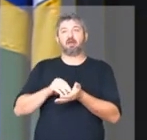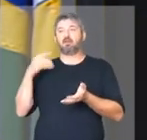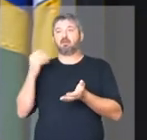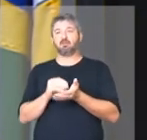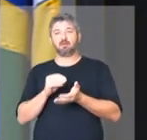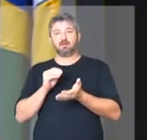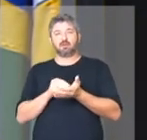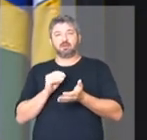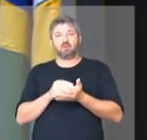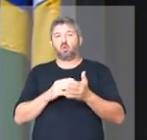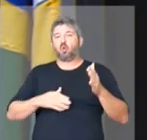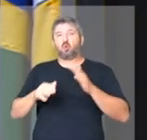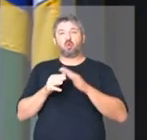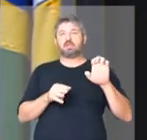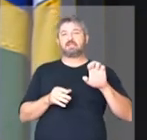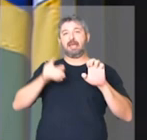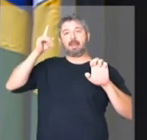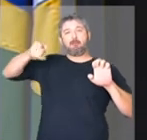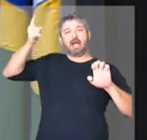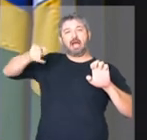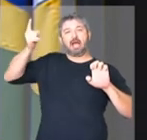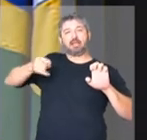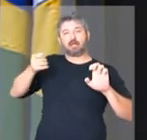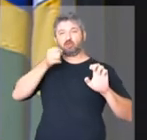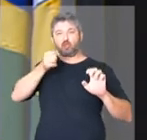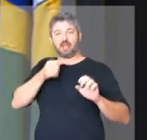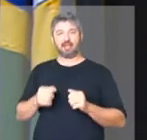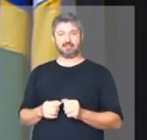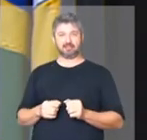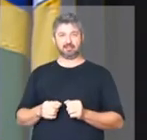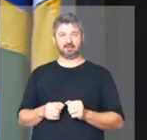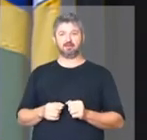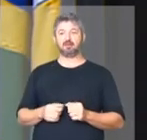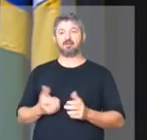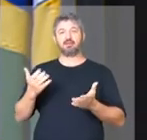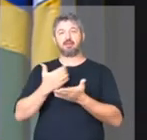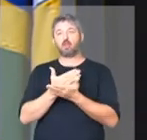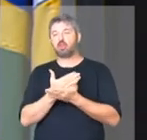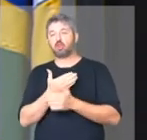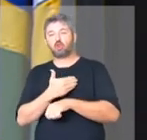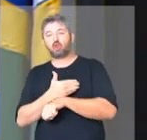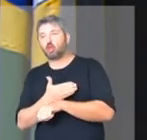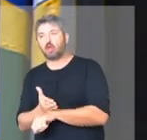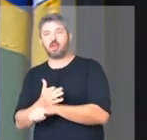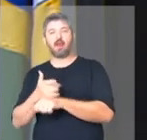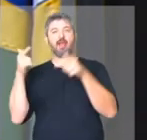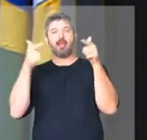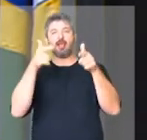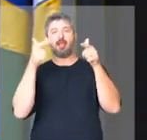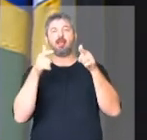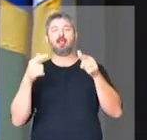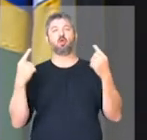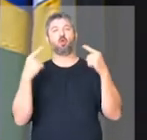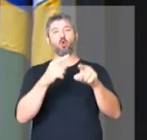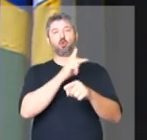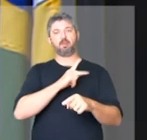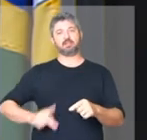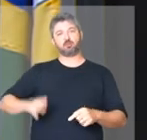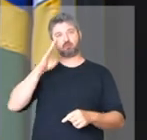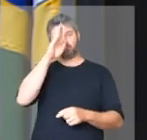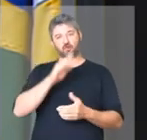aparelhados pela esquerda e querem o tempo inteiro atacar o presidente Bolsonaro,